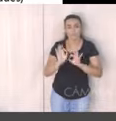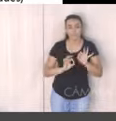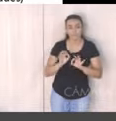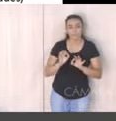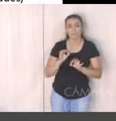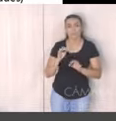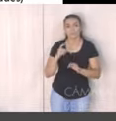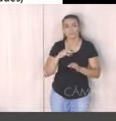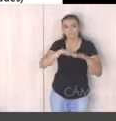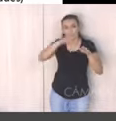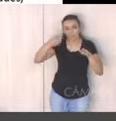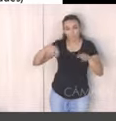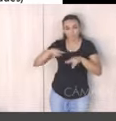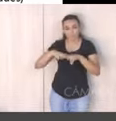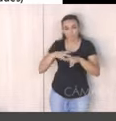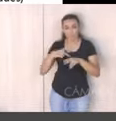Verdes com 4 mil plantios ano,